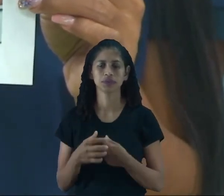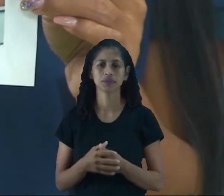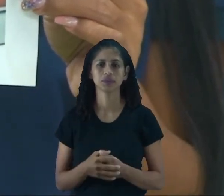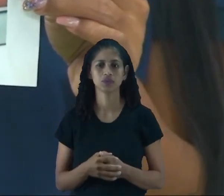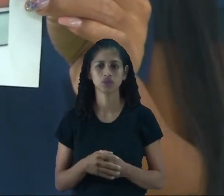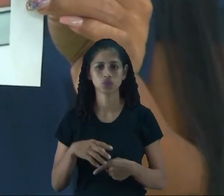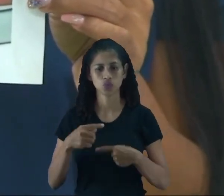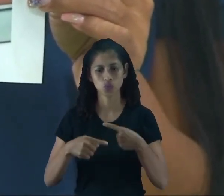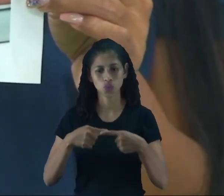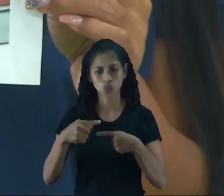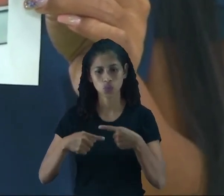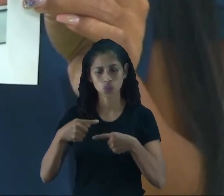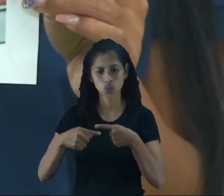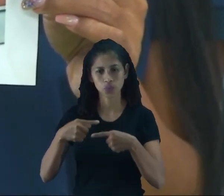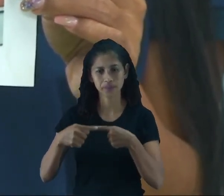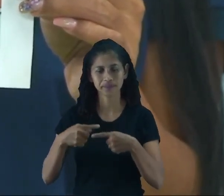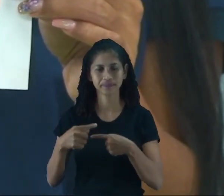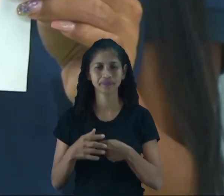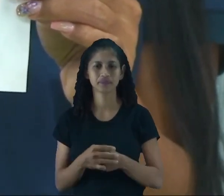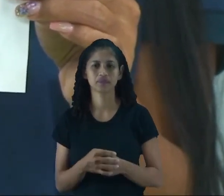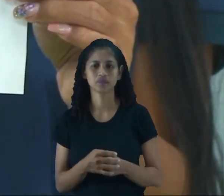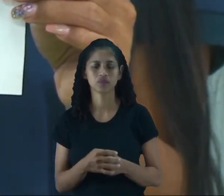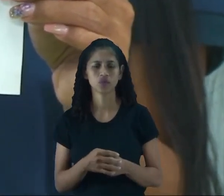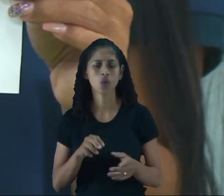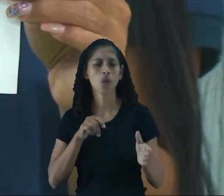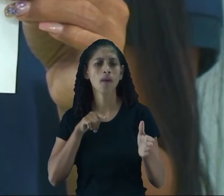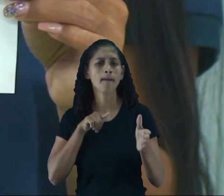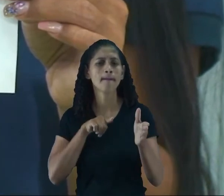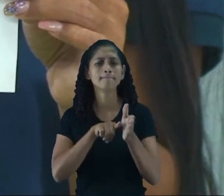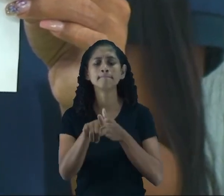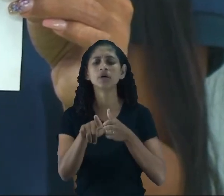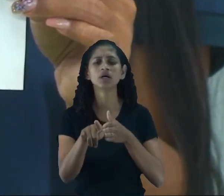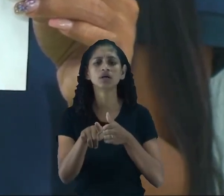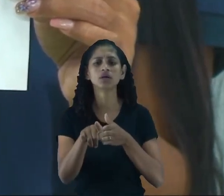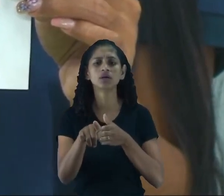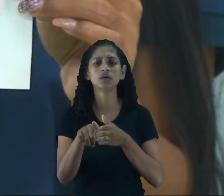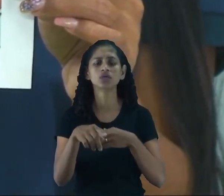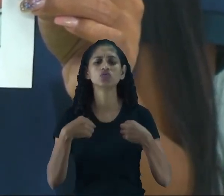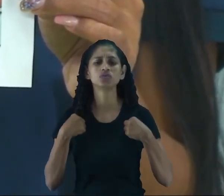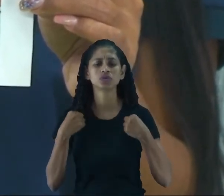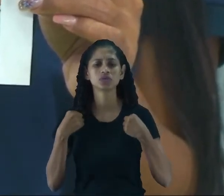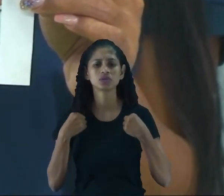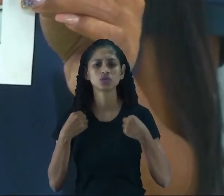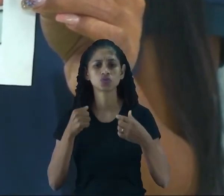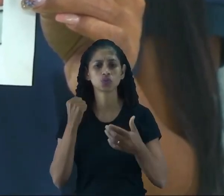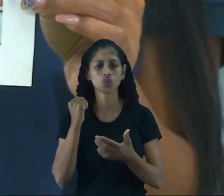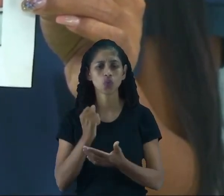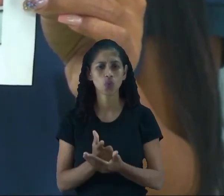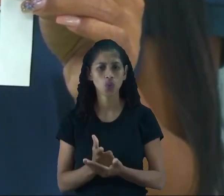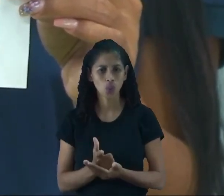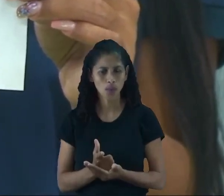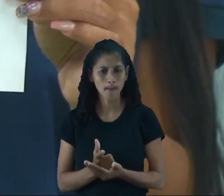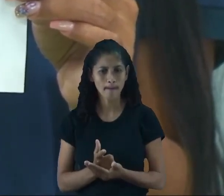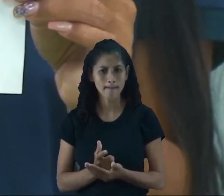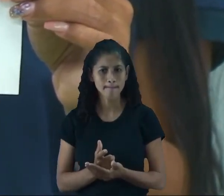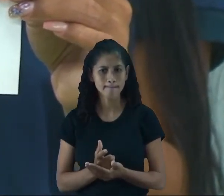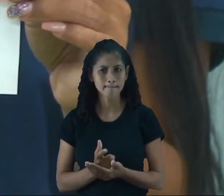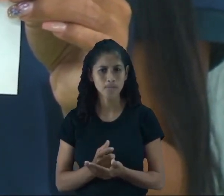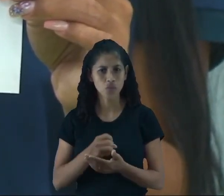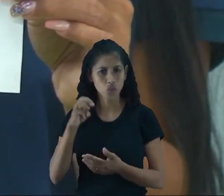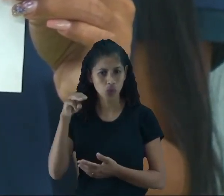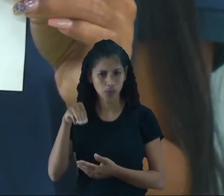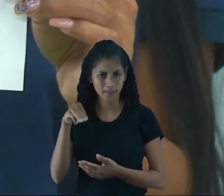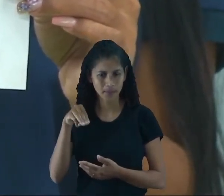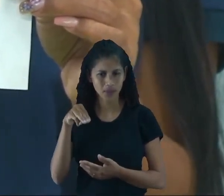em rolinhos, né? E aí eu pergunto pra vocês, o tecido a gente compra por metro? Quando você vai nessa casa de